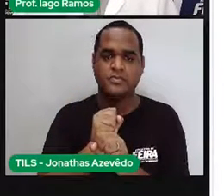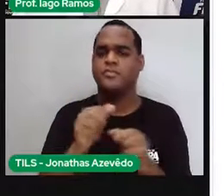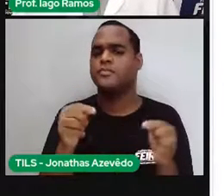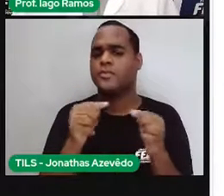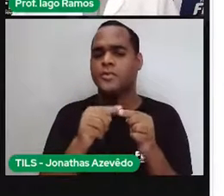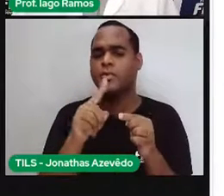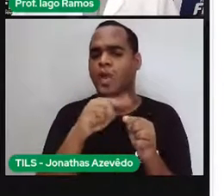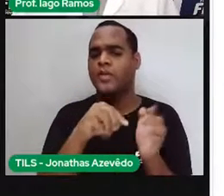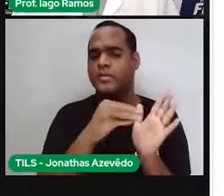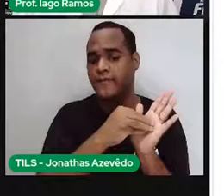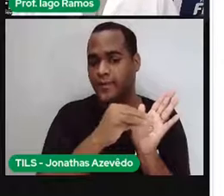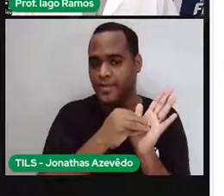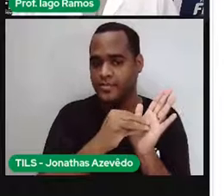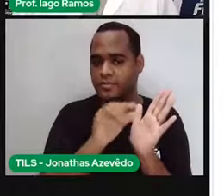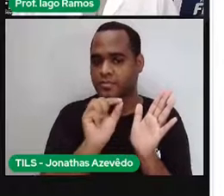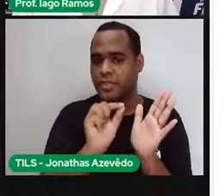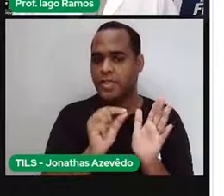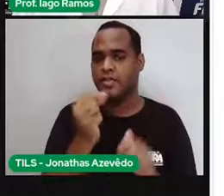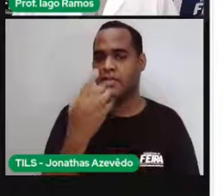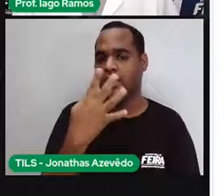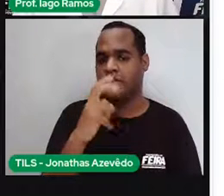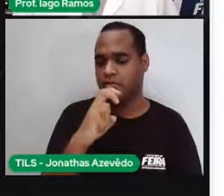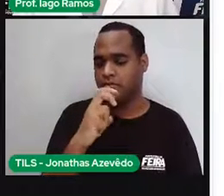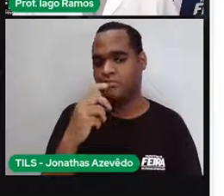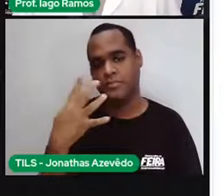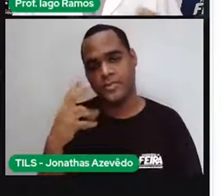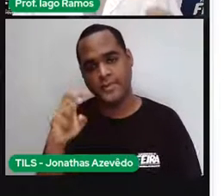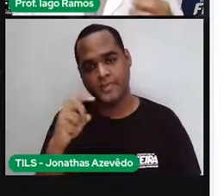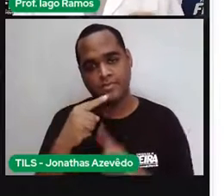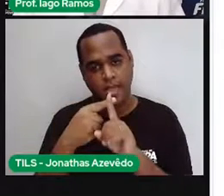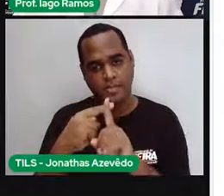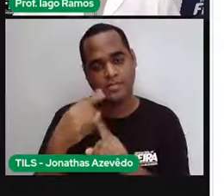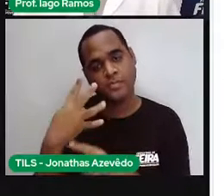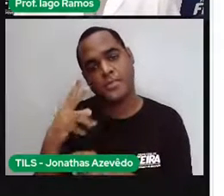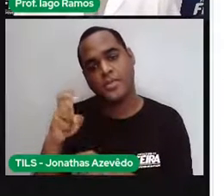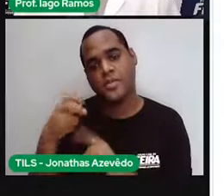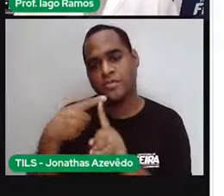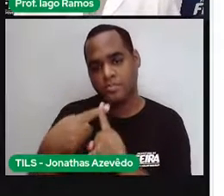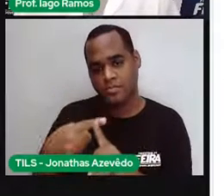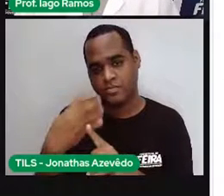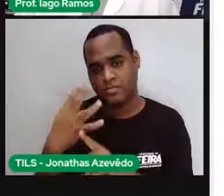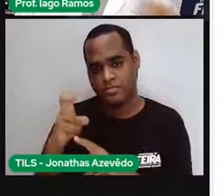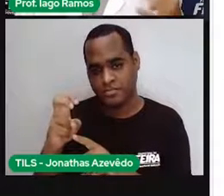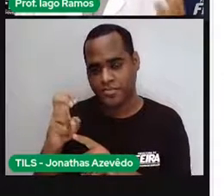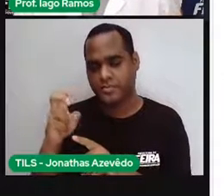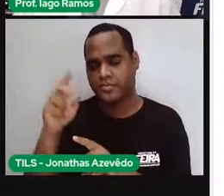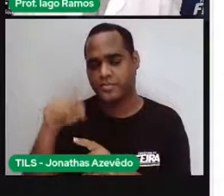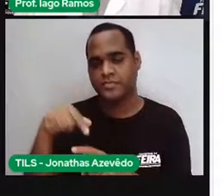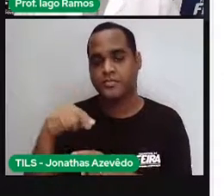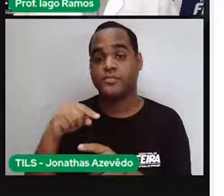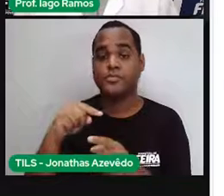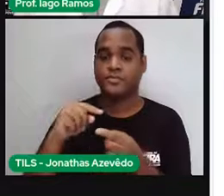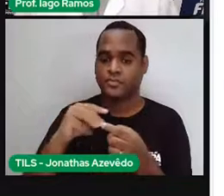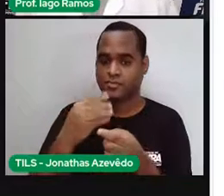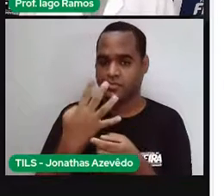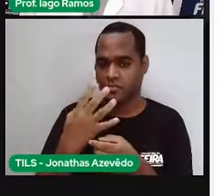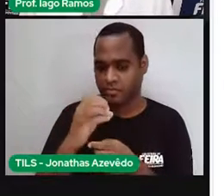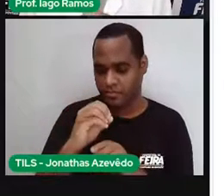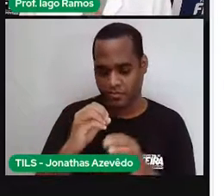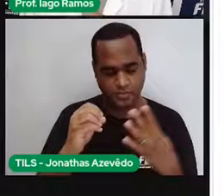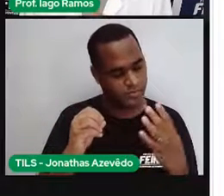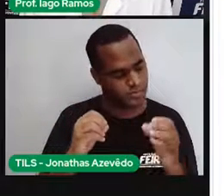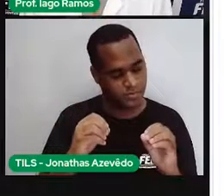a gente vai fazer 45 mais 45. 45 mais 45 eu faria assim. 40 mais 40 dá